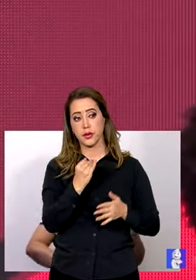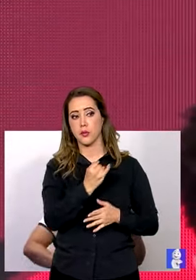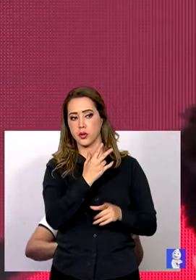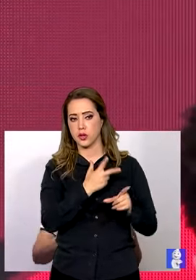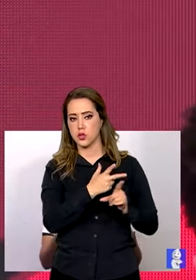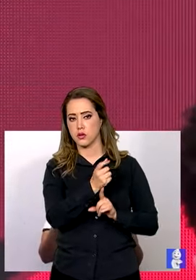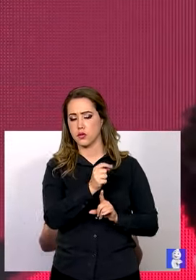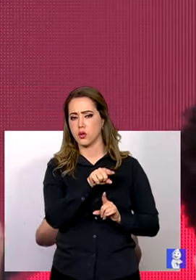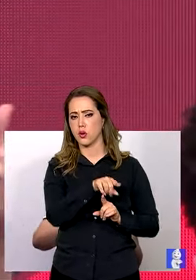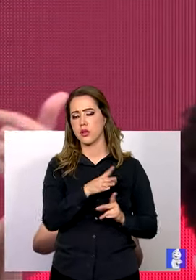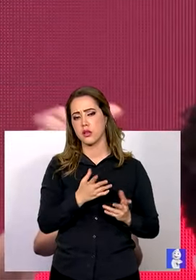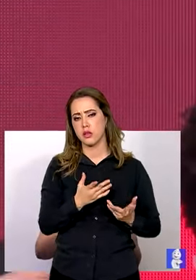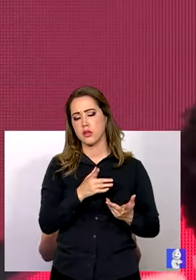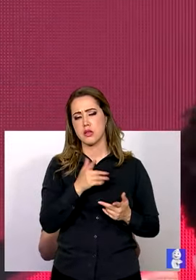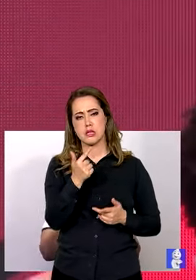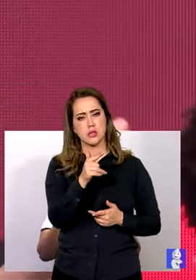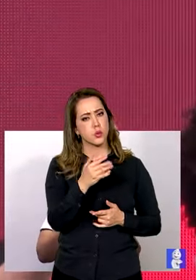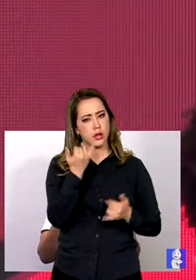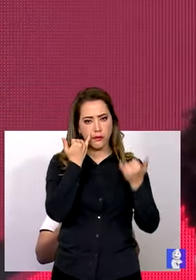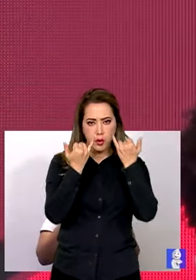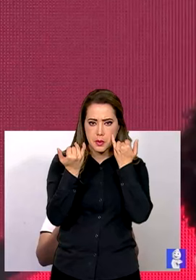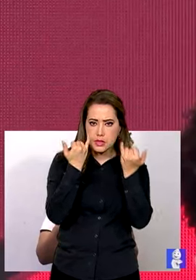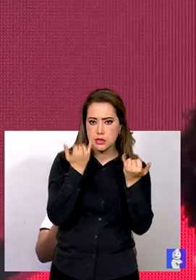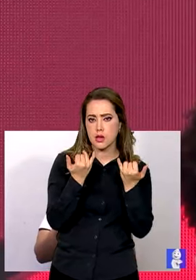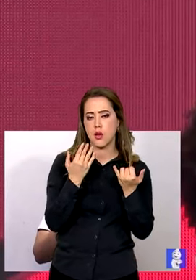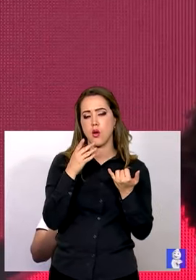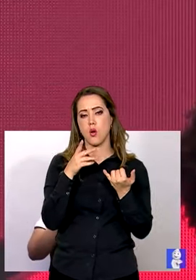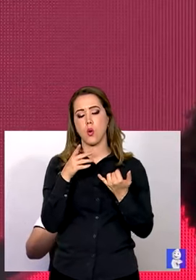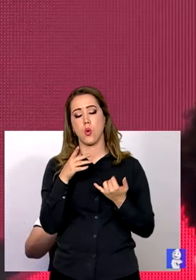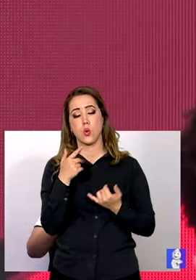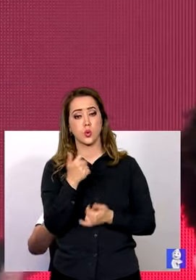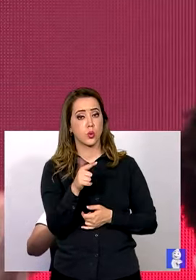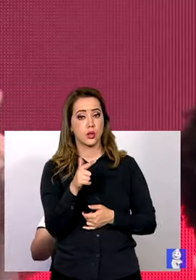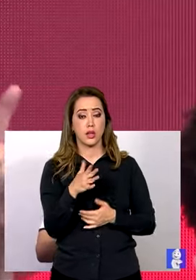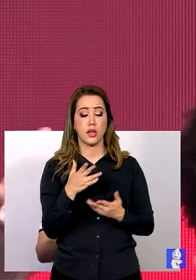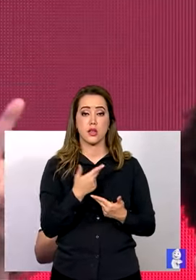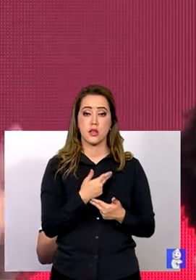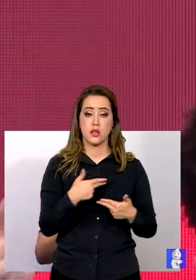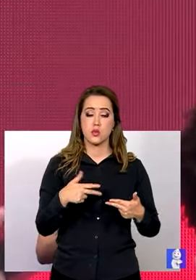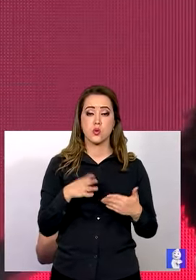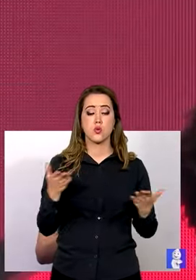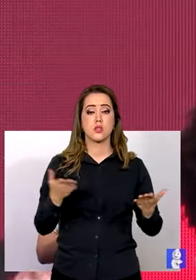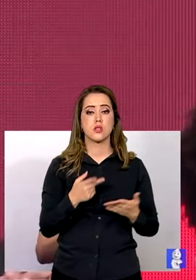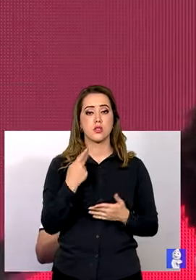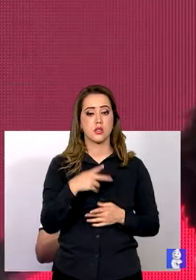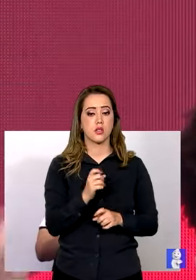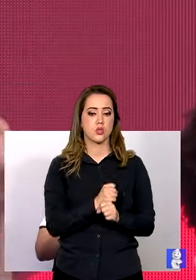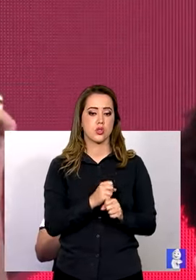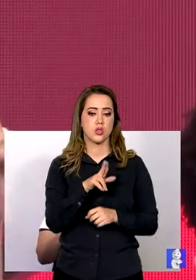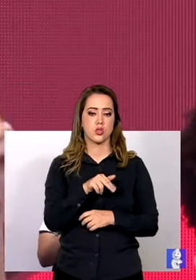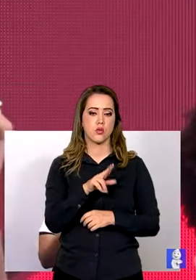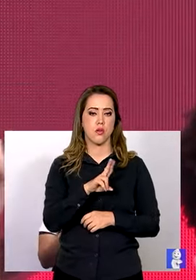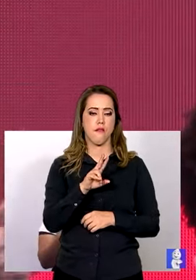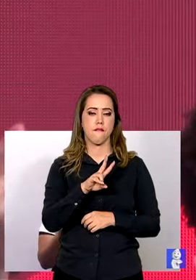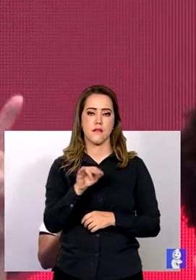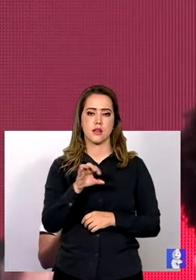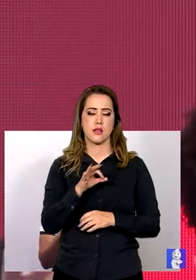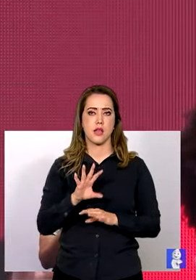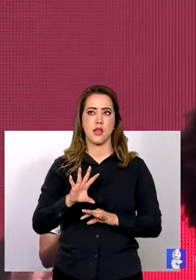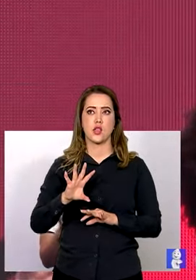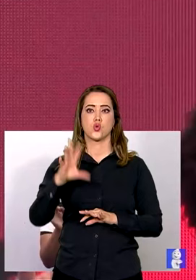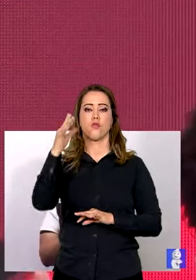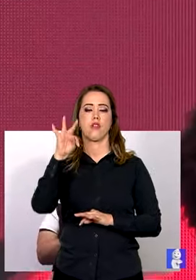sem esses dados e sem o que foi feito este ano, que nunca será um passo suficiente, mas que é um passo